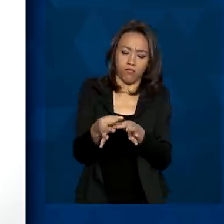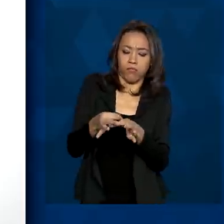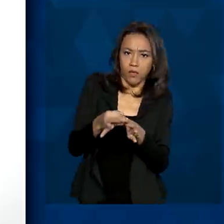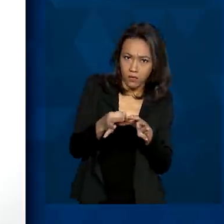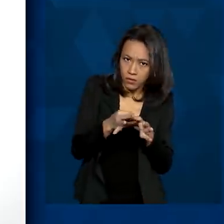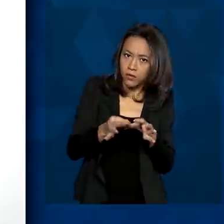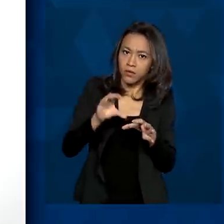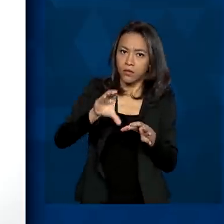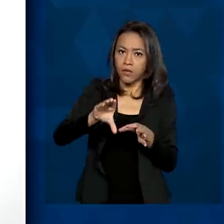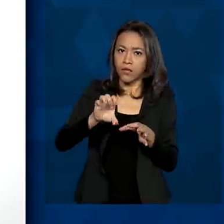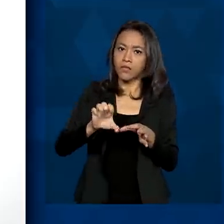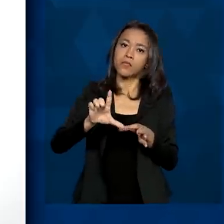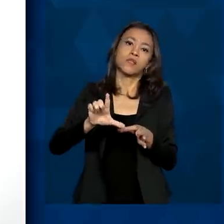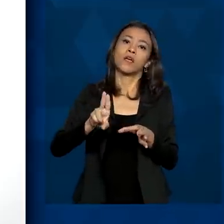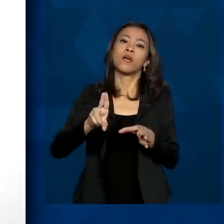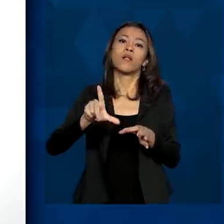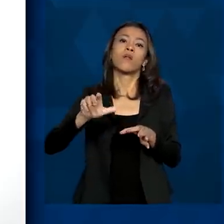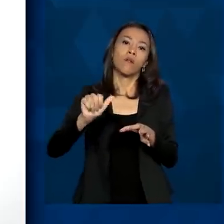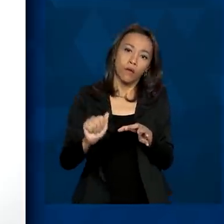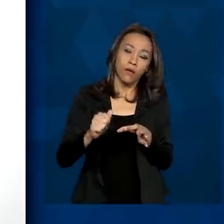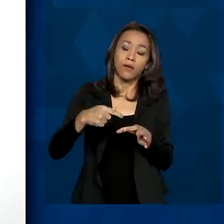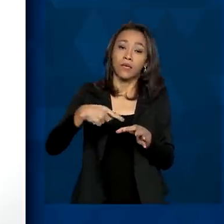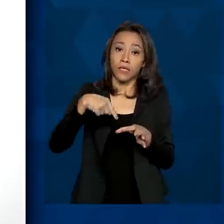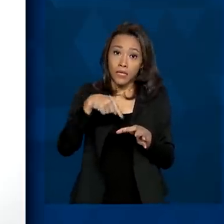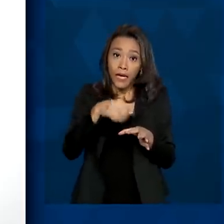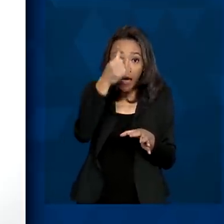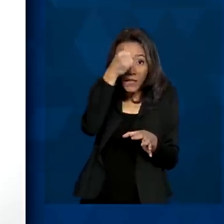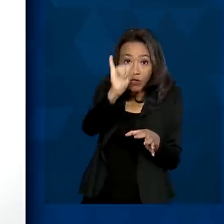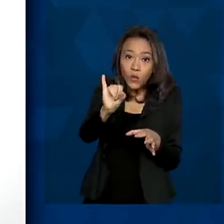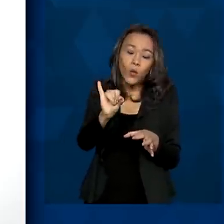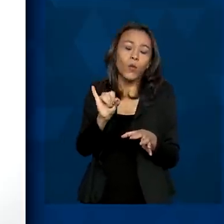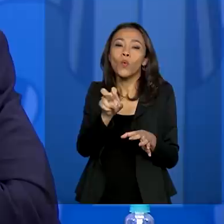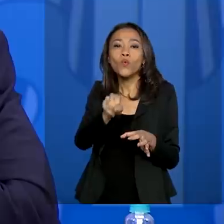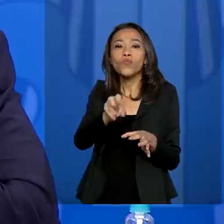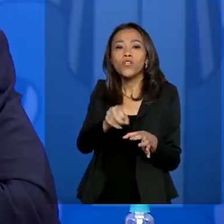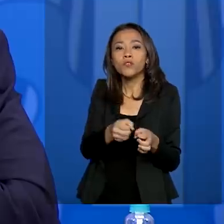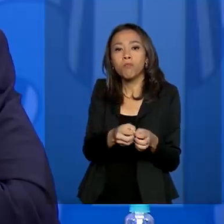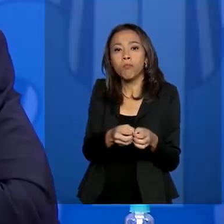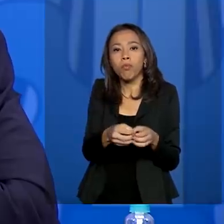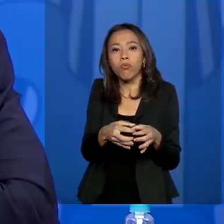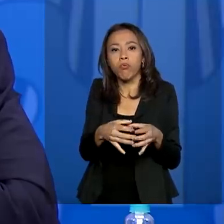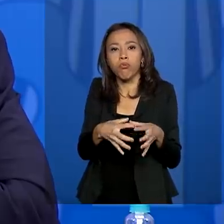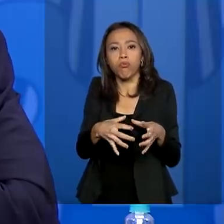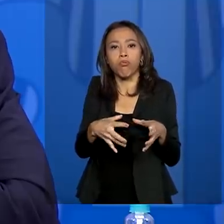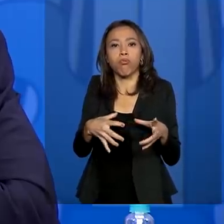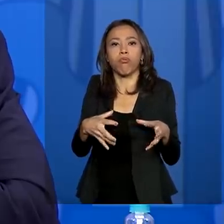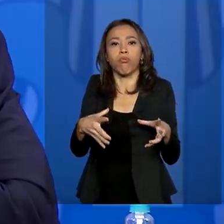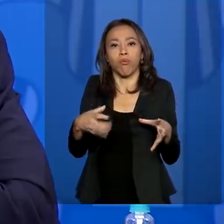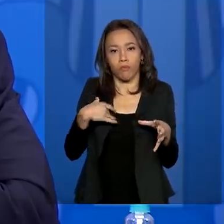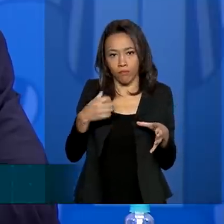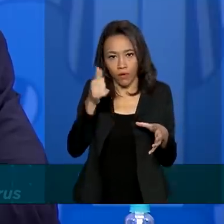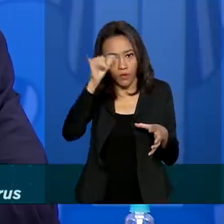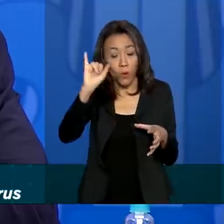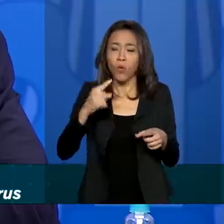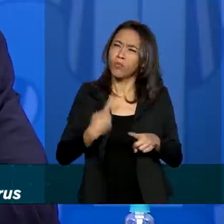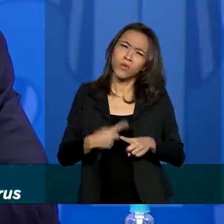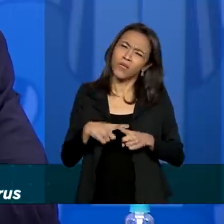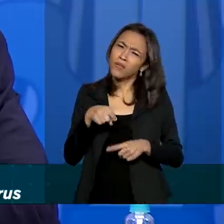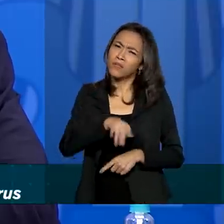vamos dizer, essa capacidade do vírus, inibindo o vírus de reagir. Por que isso é importante?